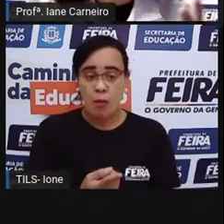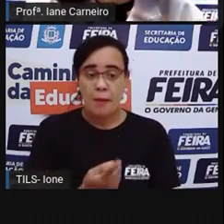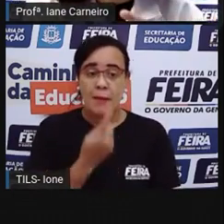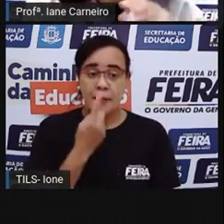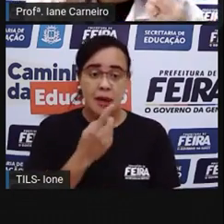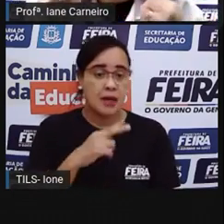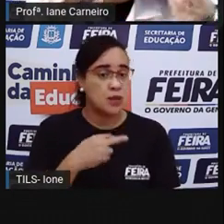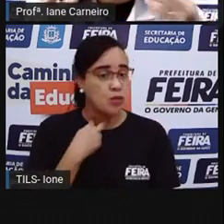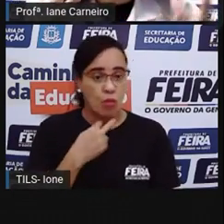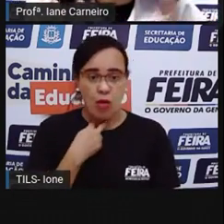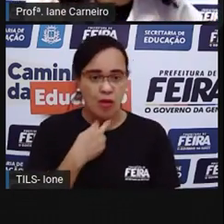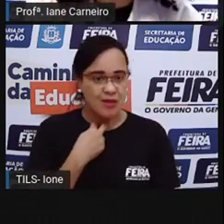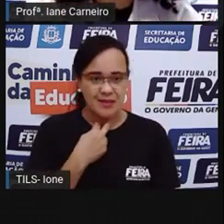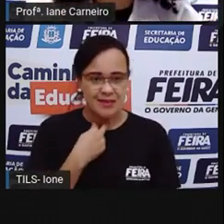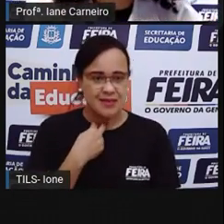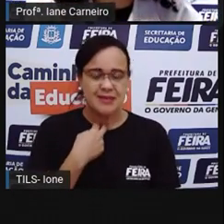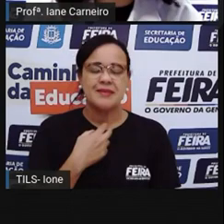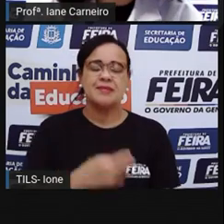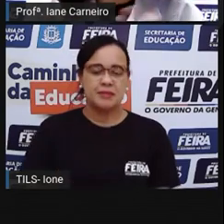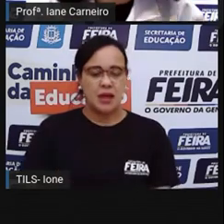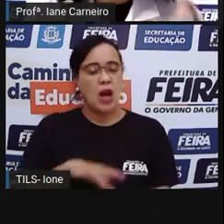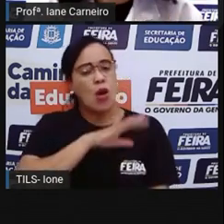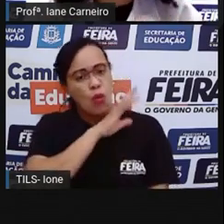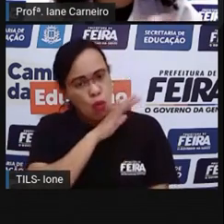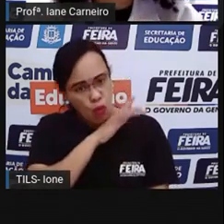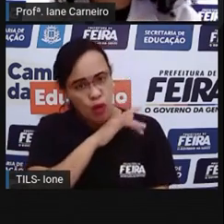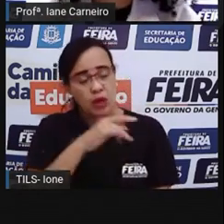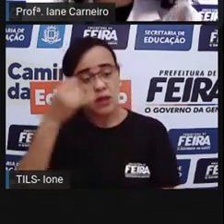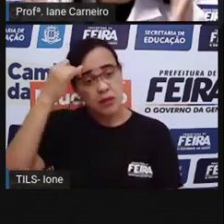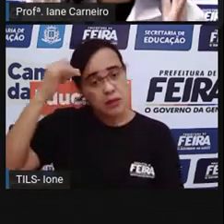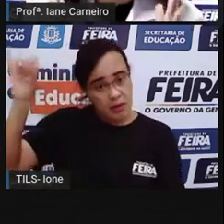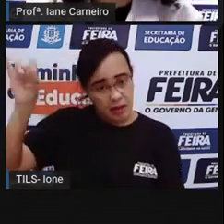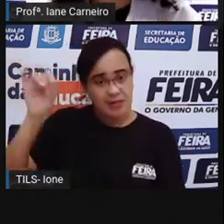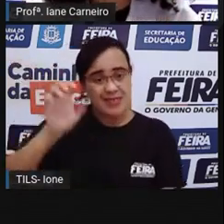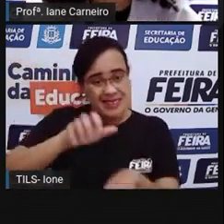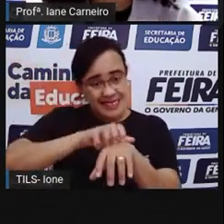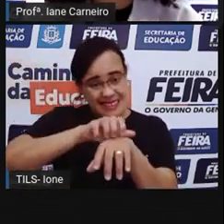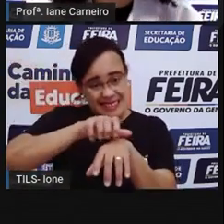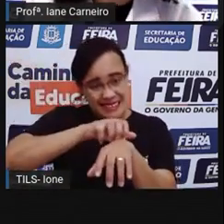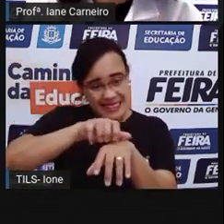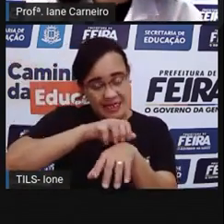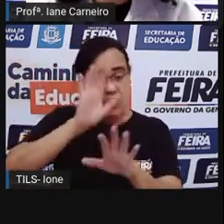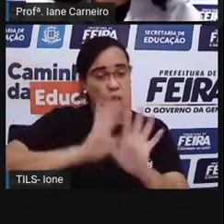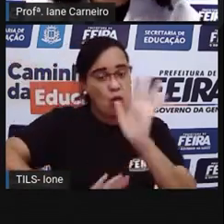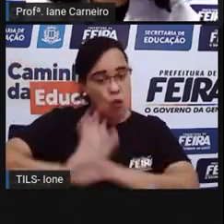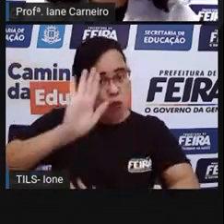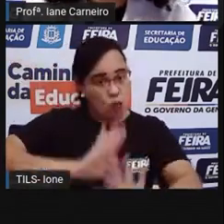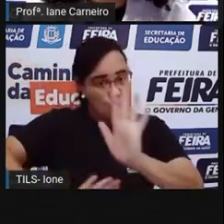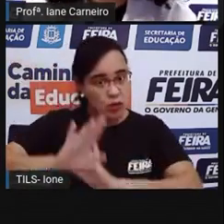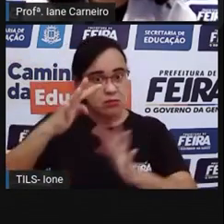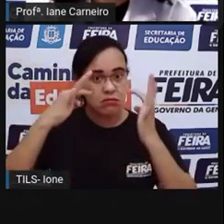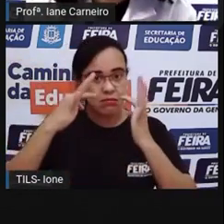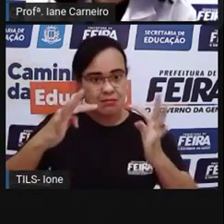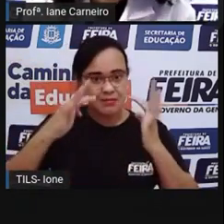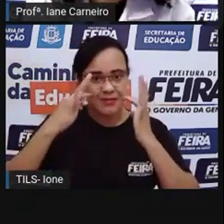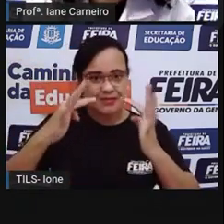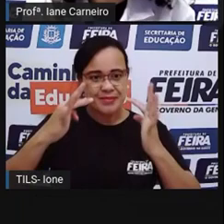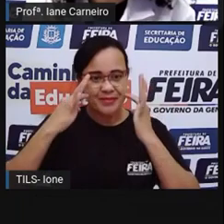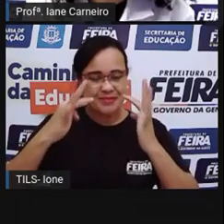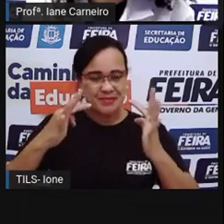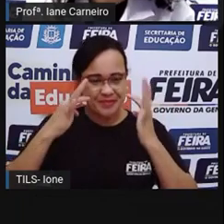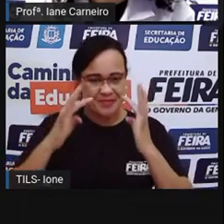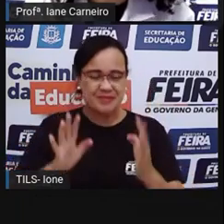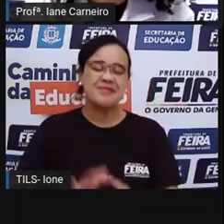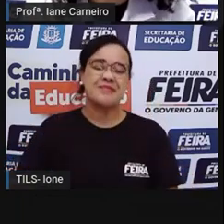não prejudicar, né? Porque pode dar alergia, então tem que ter muito cuidado, tá certo? E o